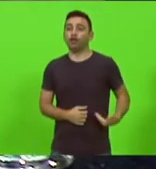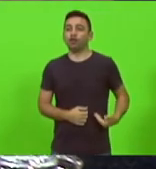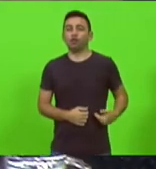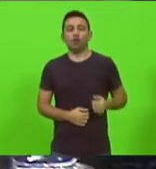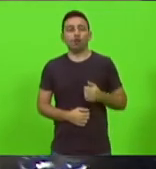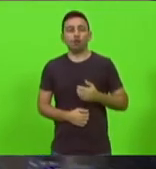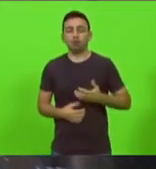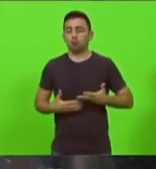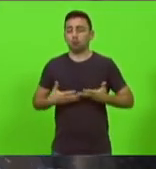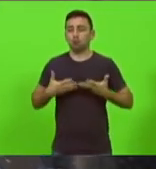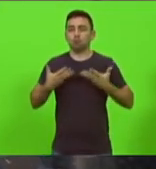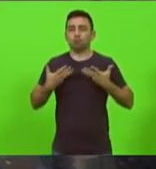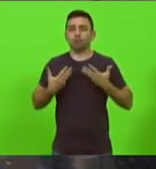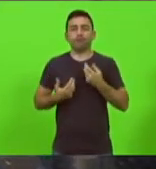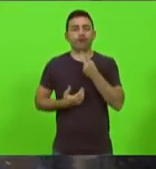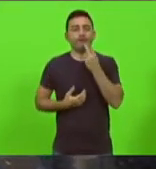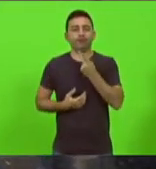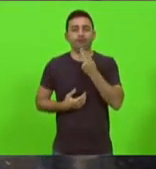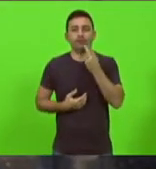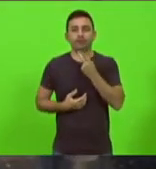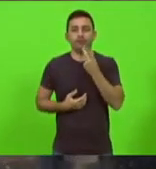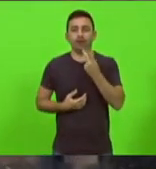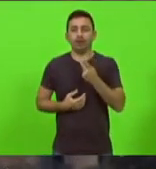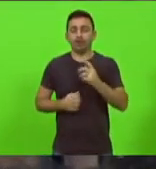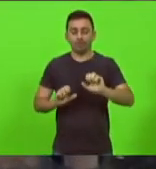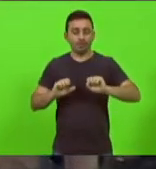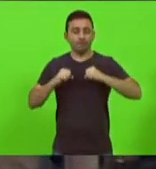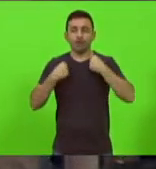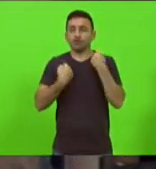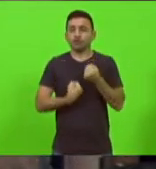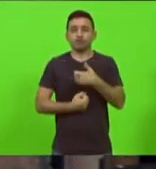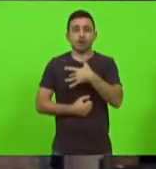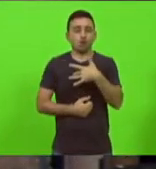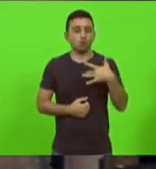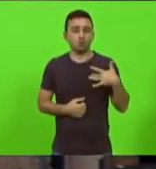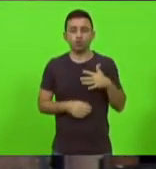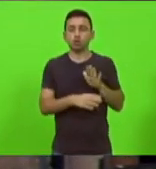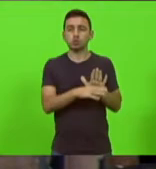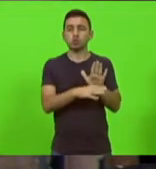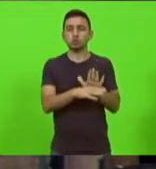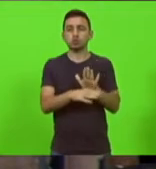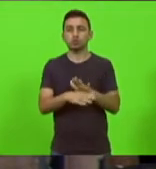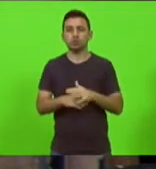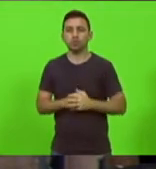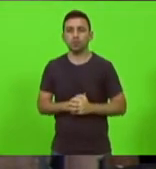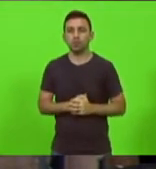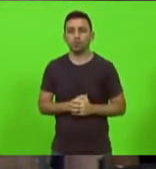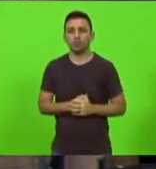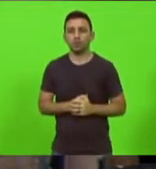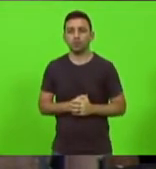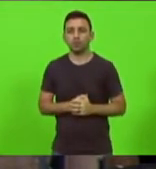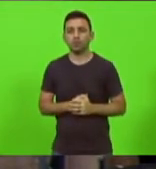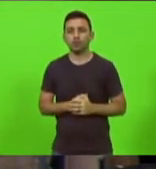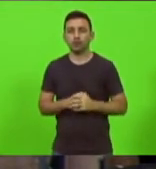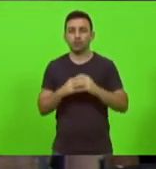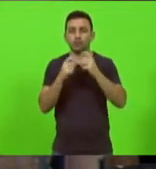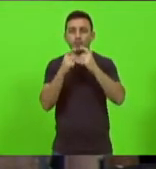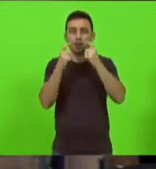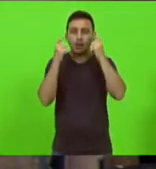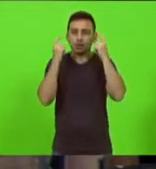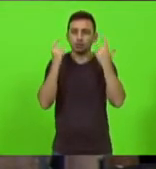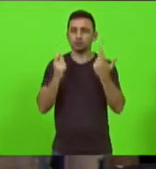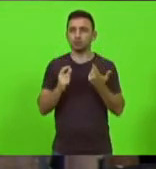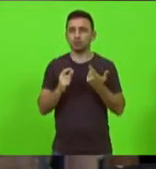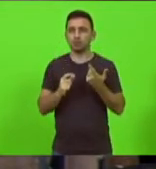para falar que está defendendo a saúde do catarinense e aí bota a máscara e aí faz